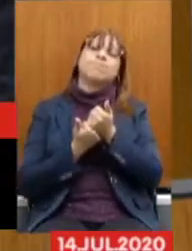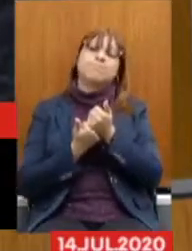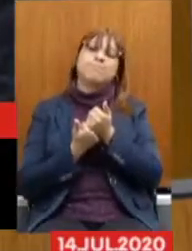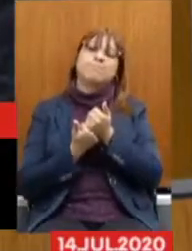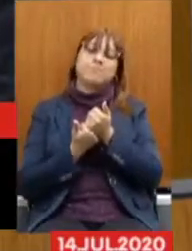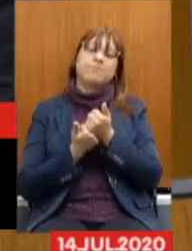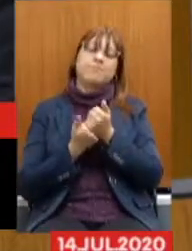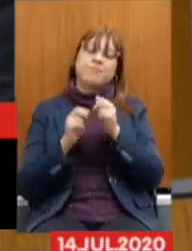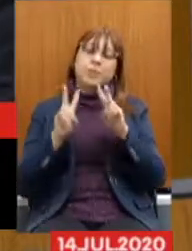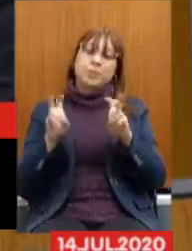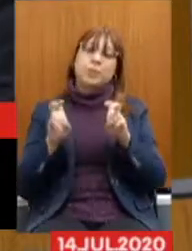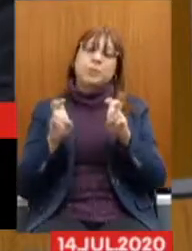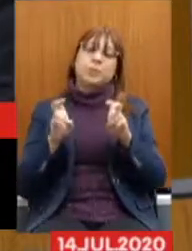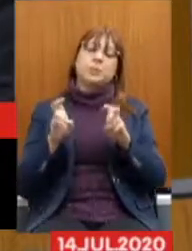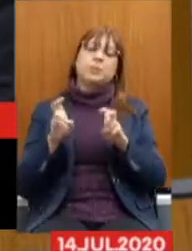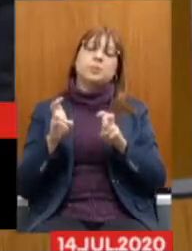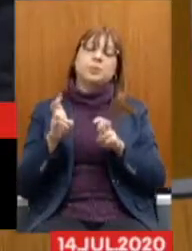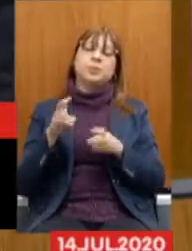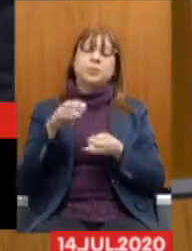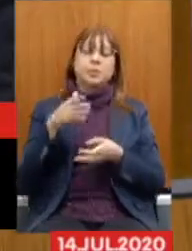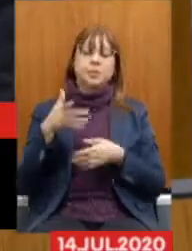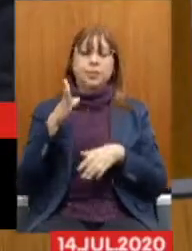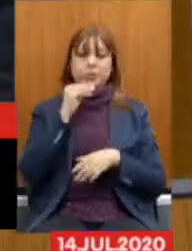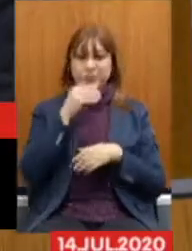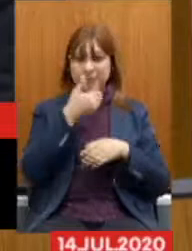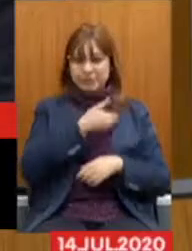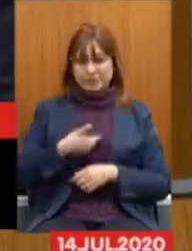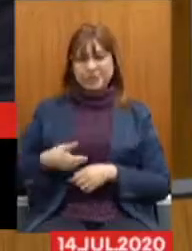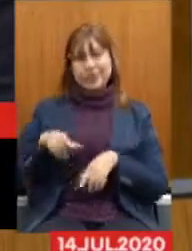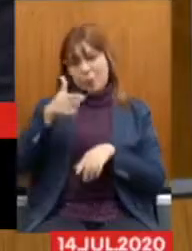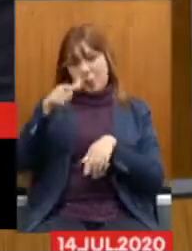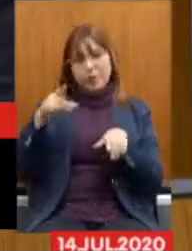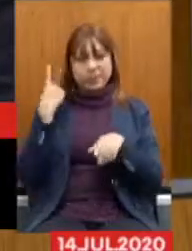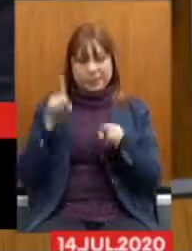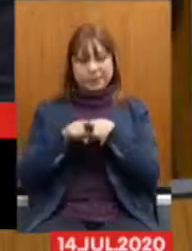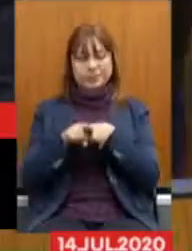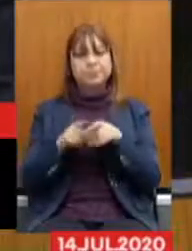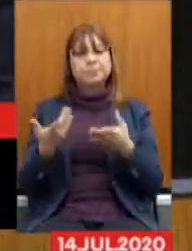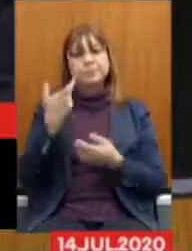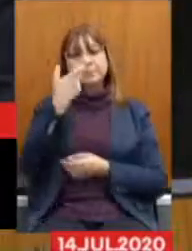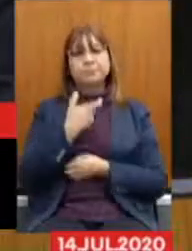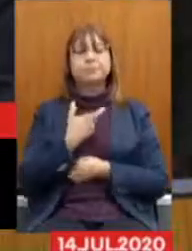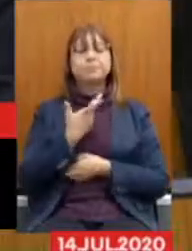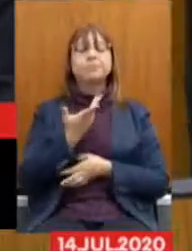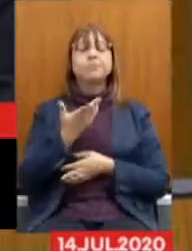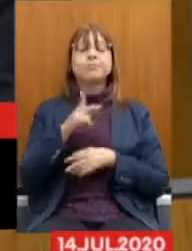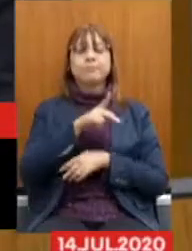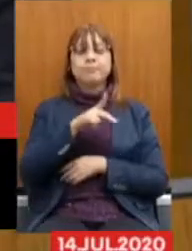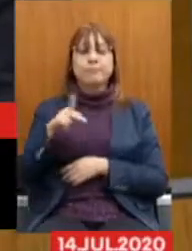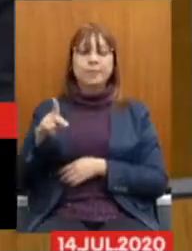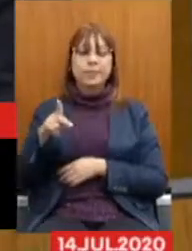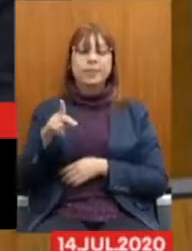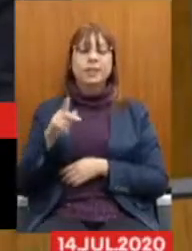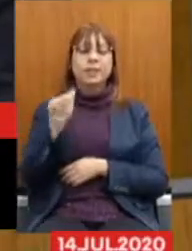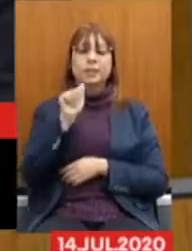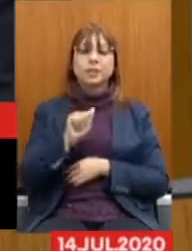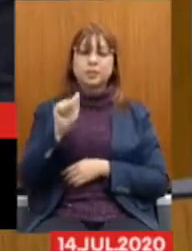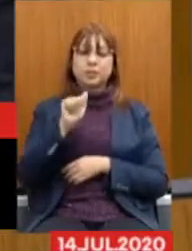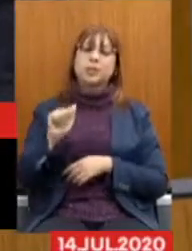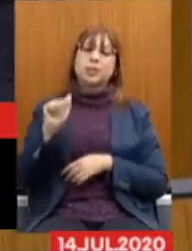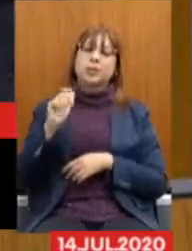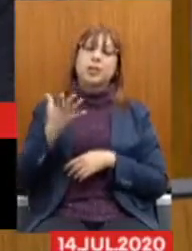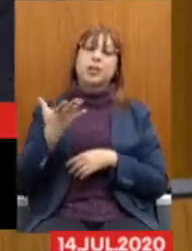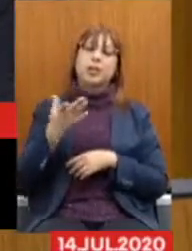assim como os demais, é claro. Bem, meu nome é Fernando Campelo Marteleto, eu sou presidente da Associação das Defensoras e dos